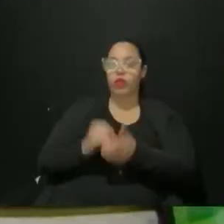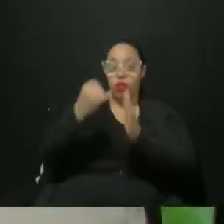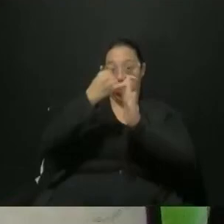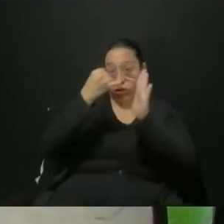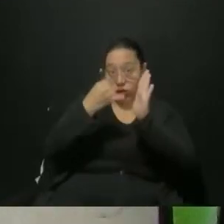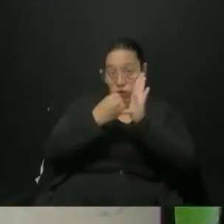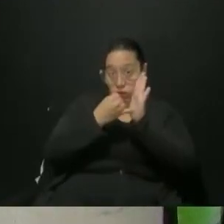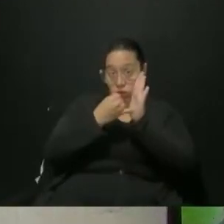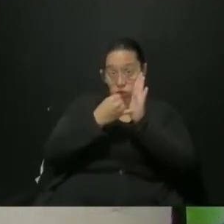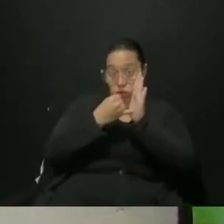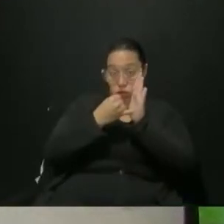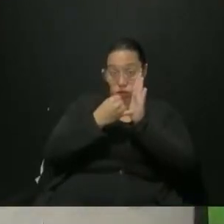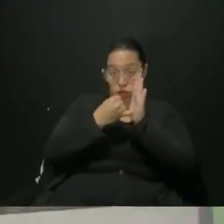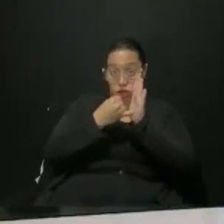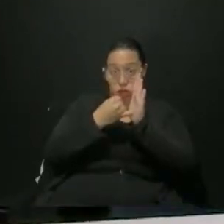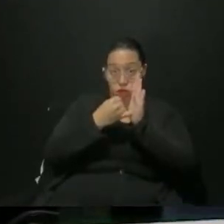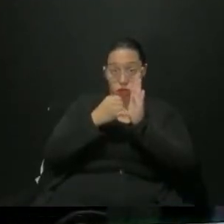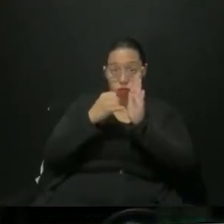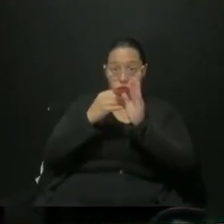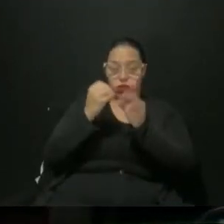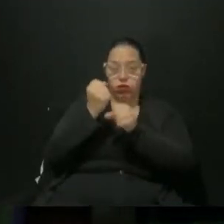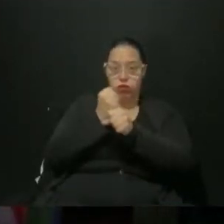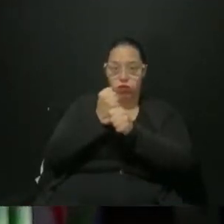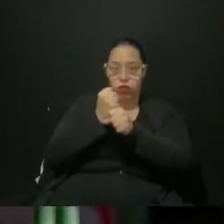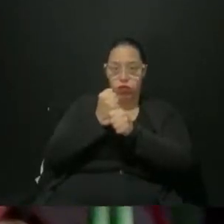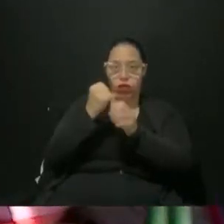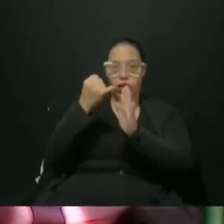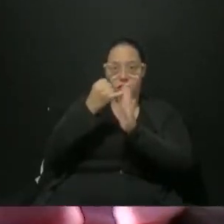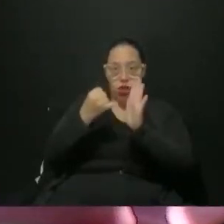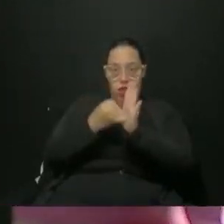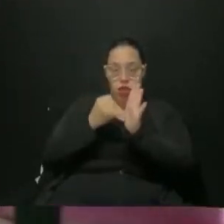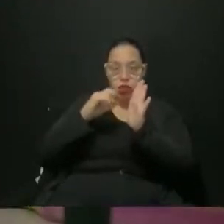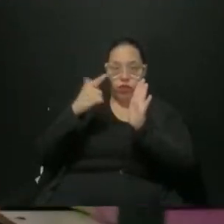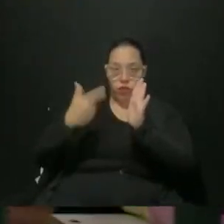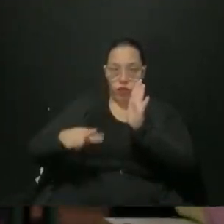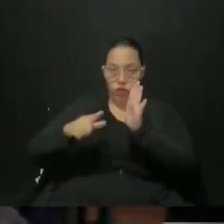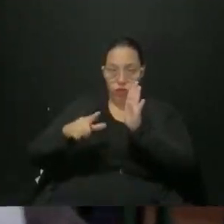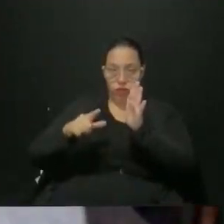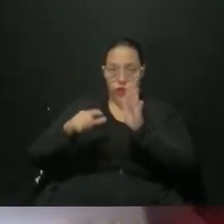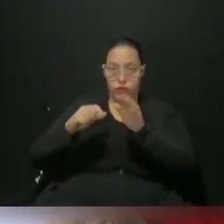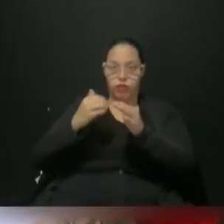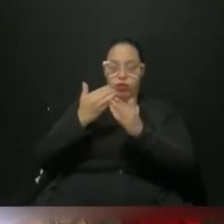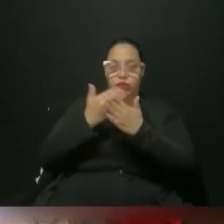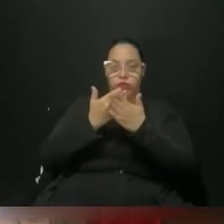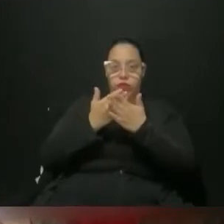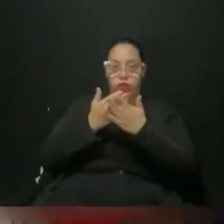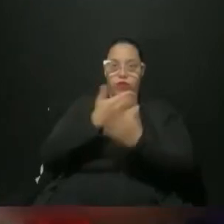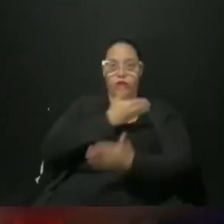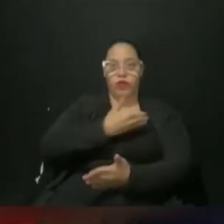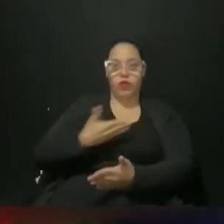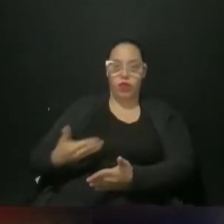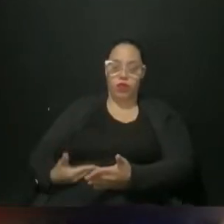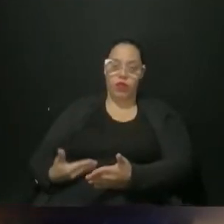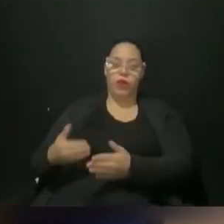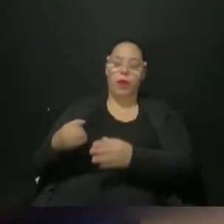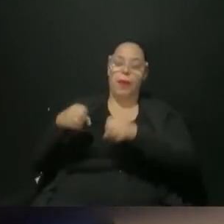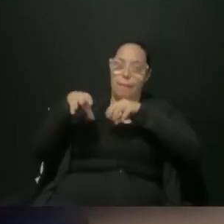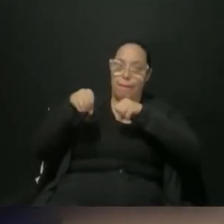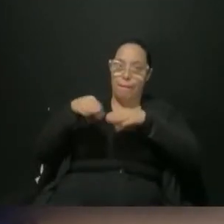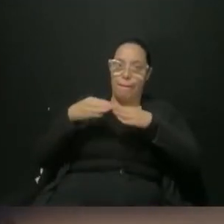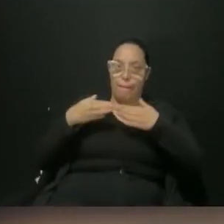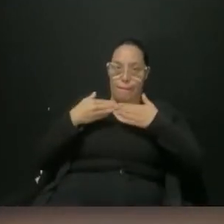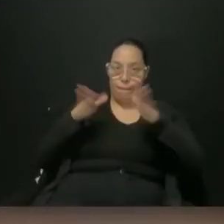As inscrições para matrícula e para o procedimento de rematrícula dos estudantes da rede estadual de ensino